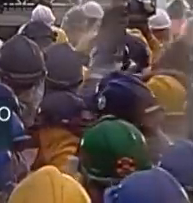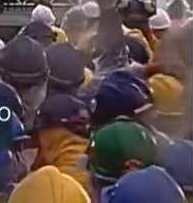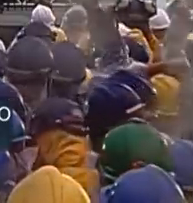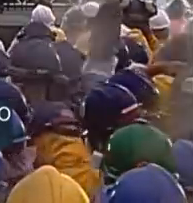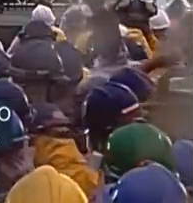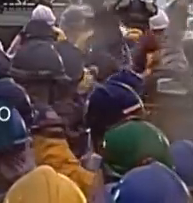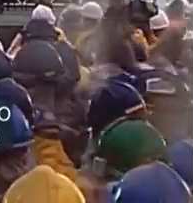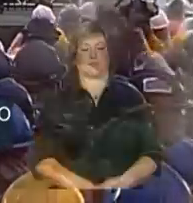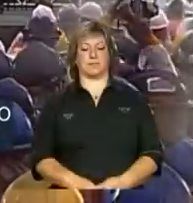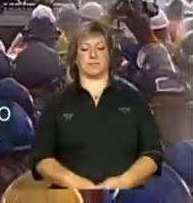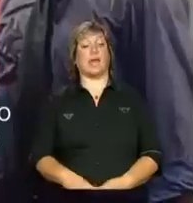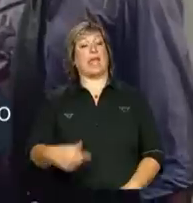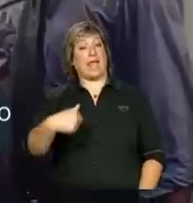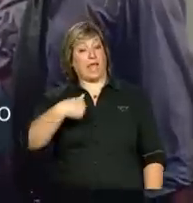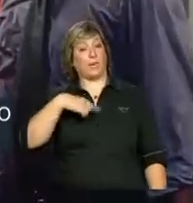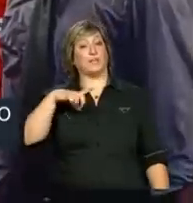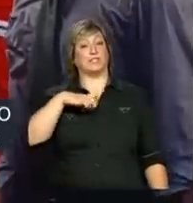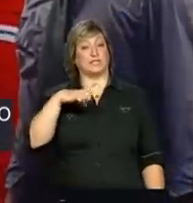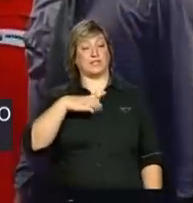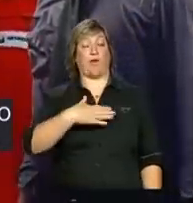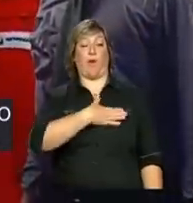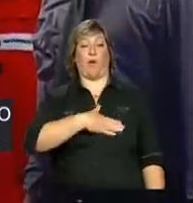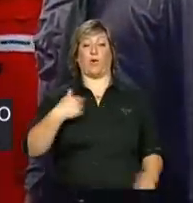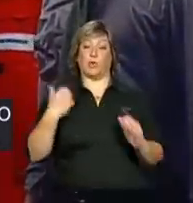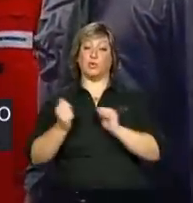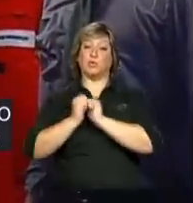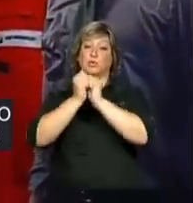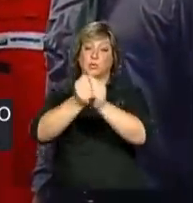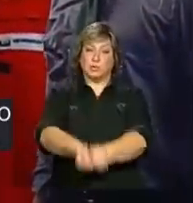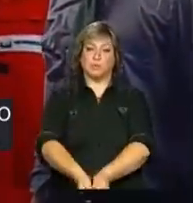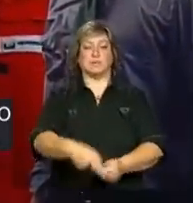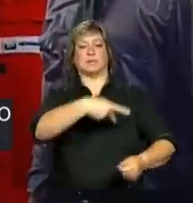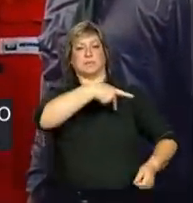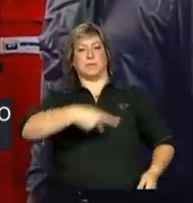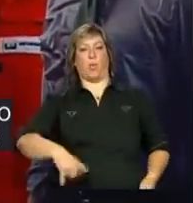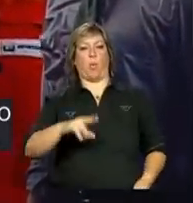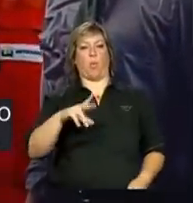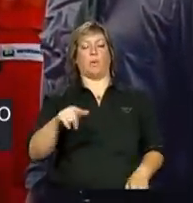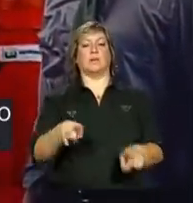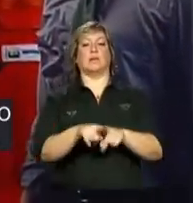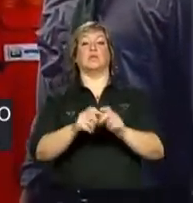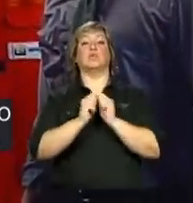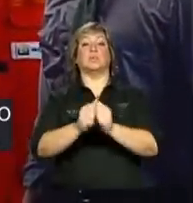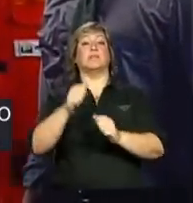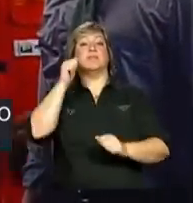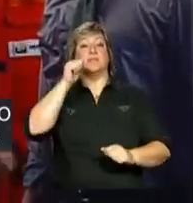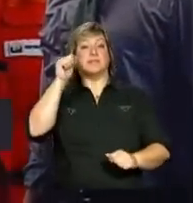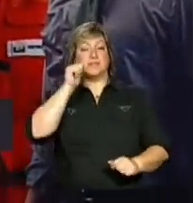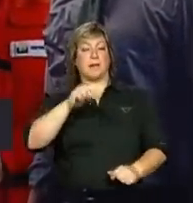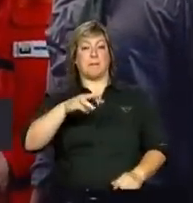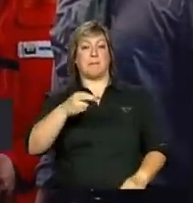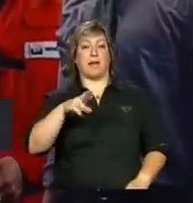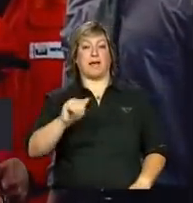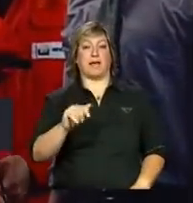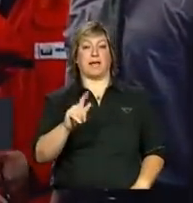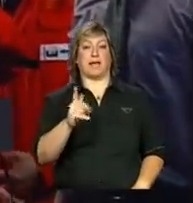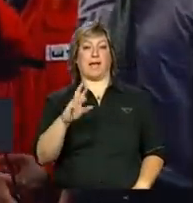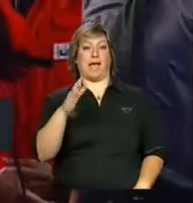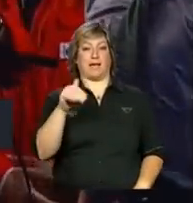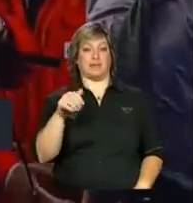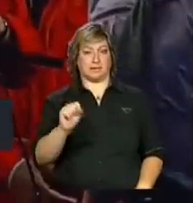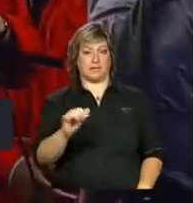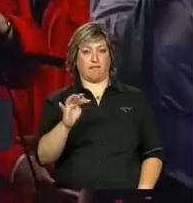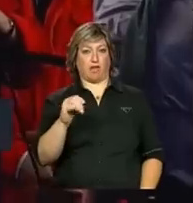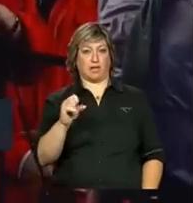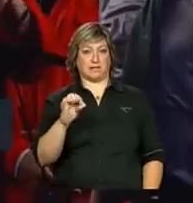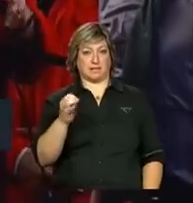Lula, Eu tive a honra de, com ele e a Maria das Graças Foster, chegar a uma conclusão